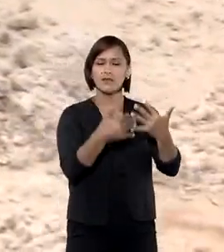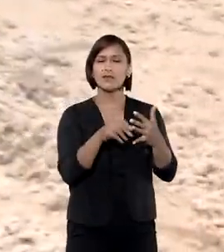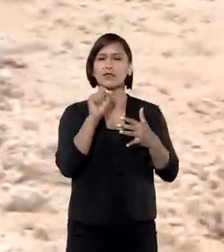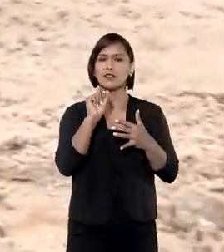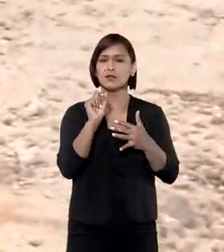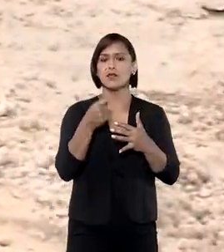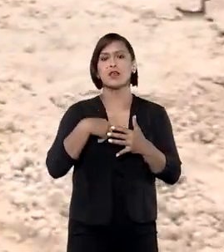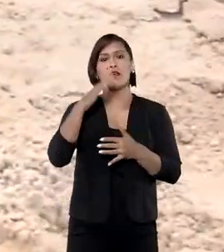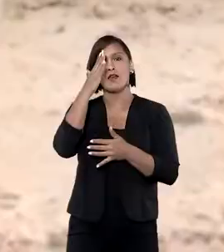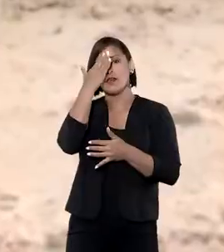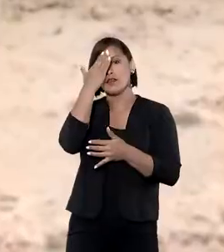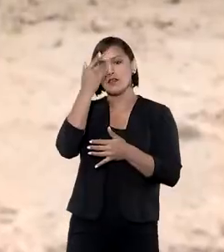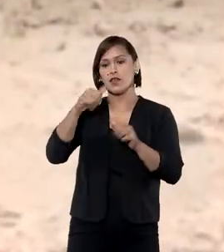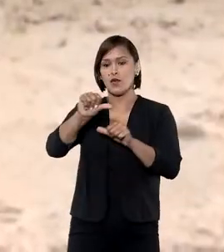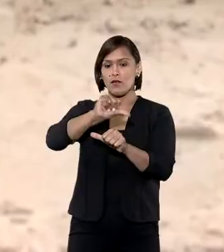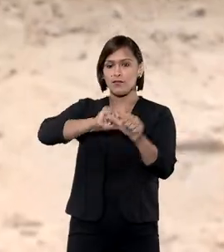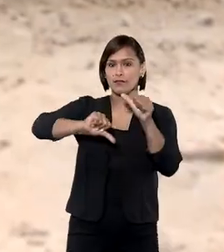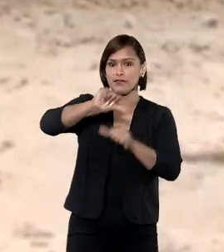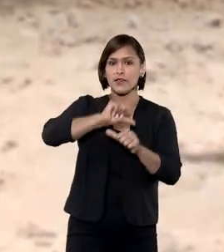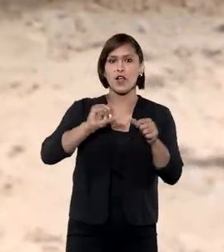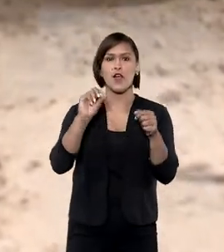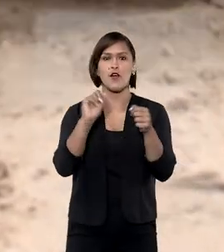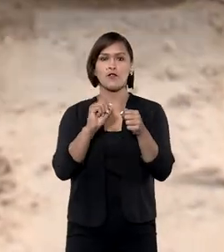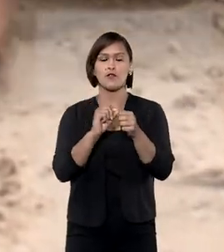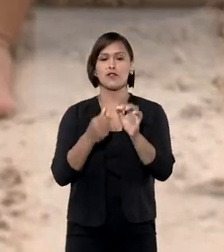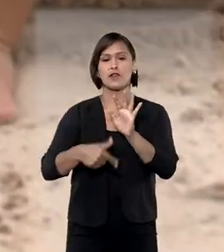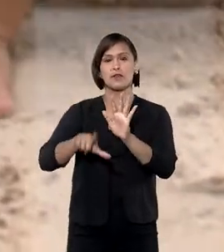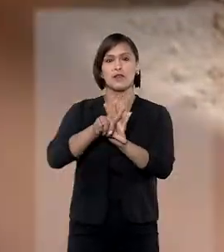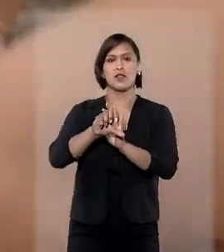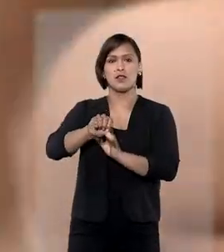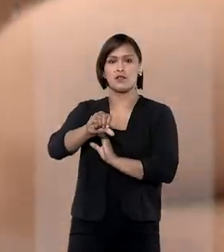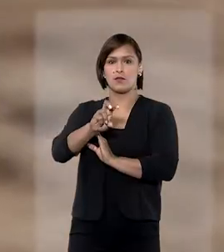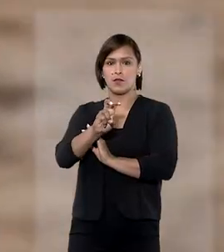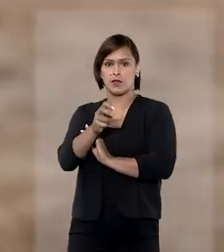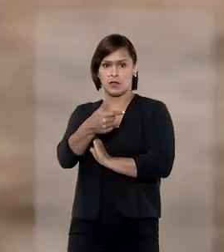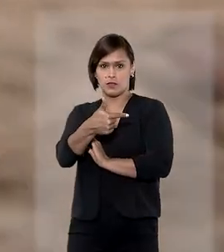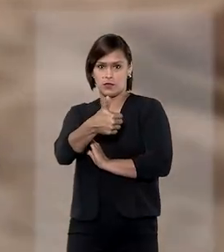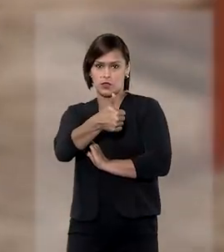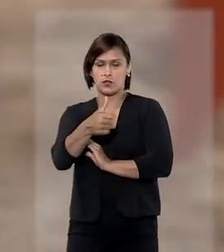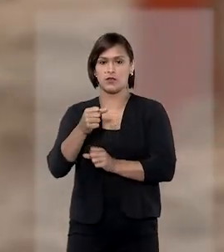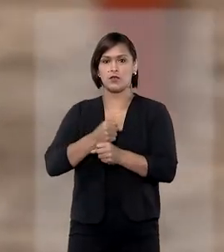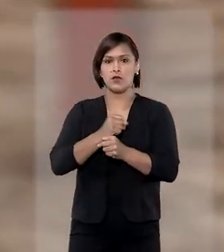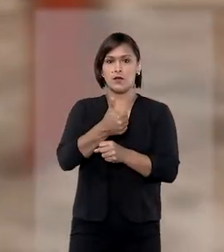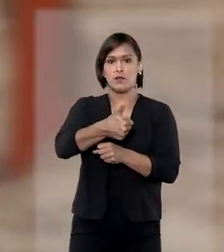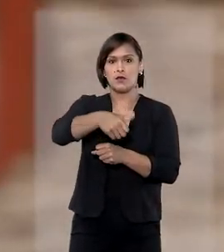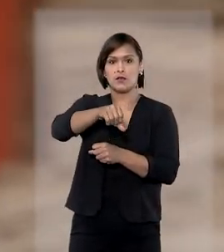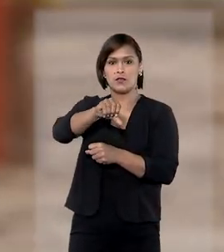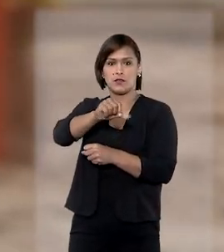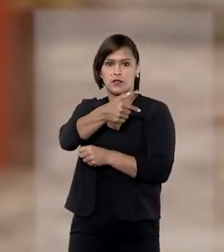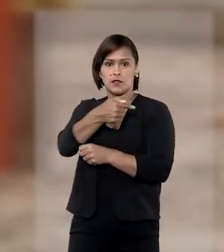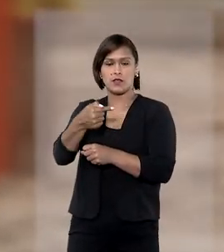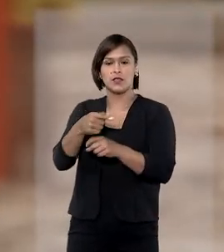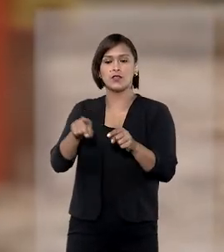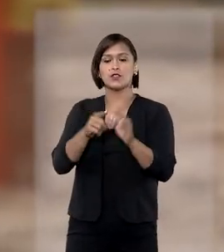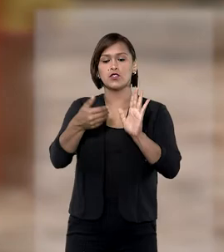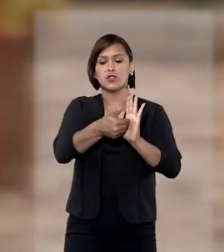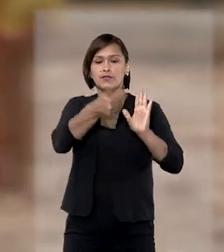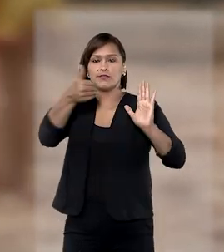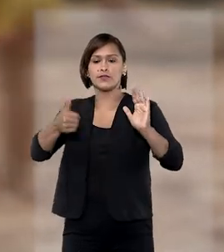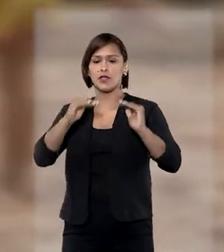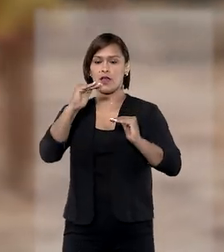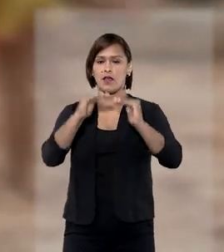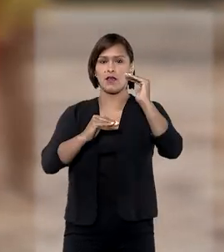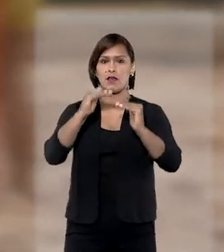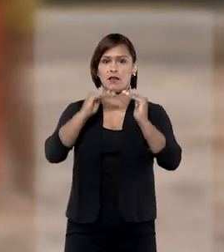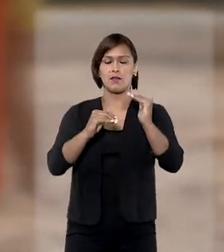o ministro reconheceu que uma alteração feita pela Lei nº.528, de 1997, excluiu a